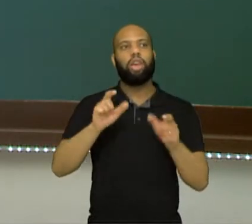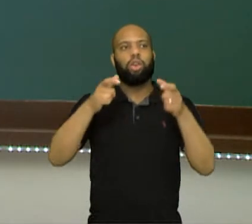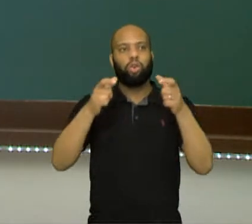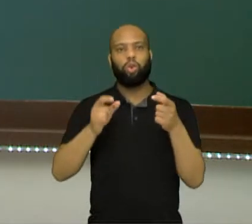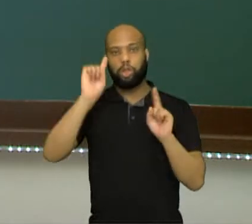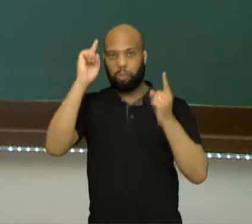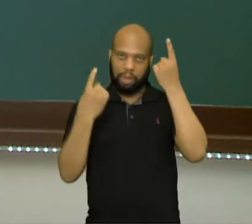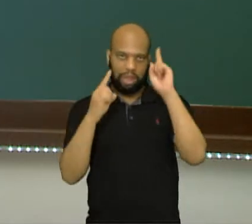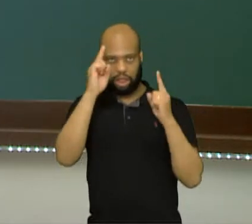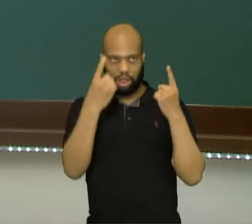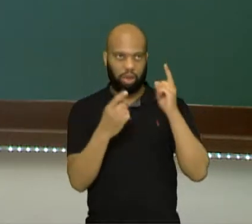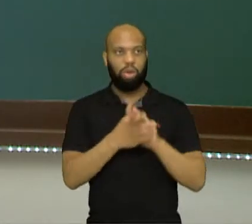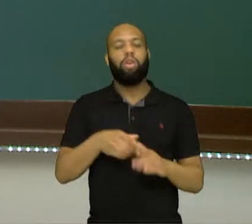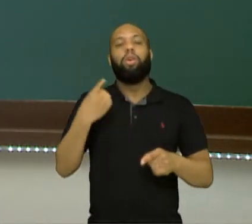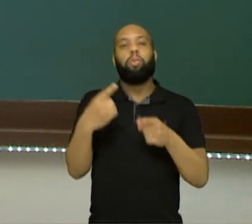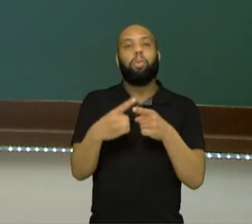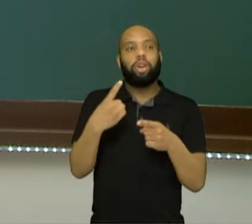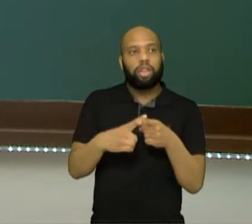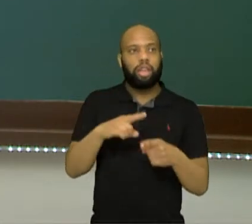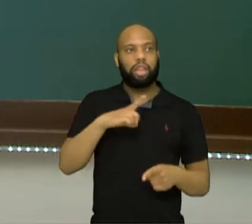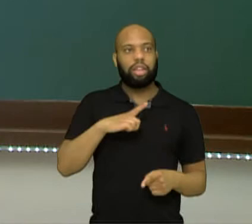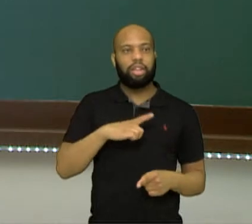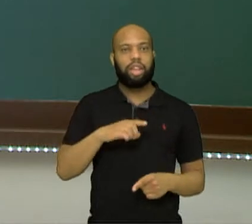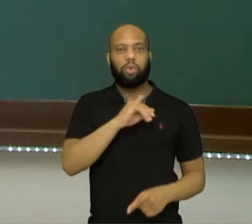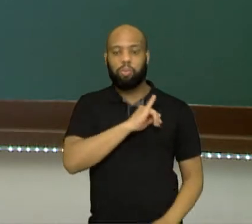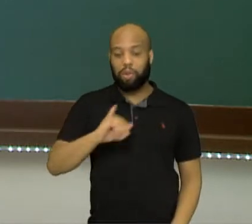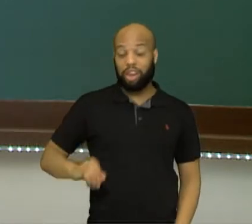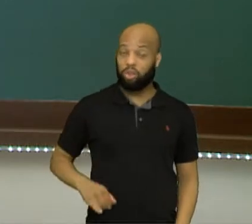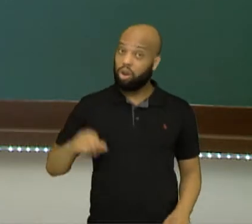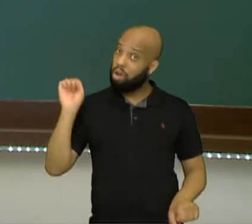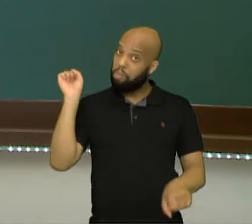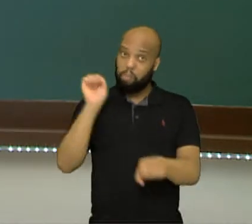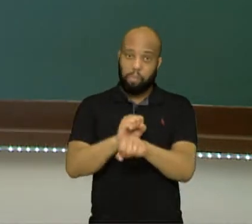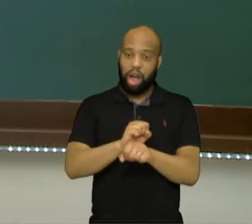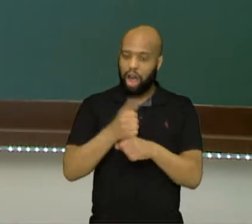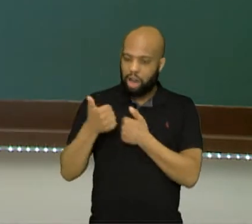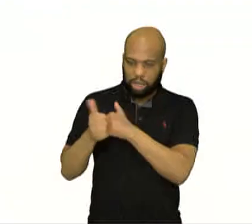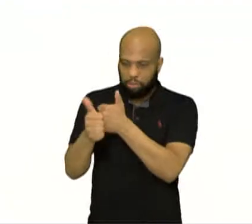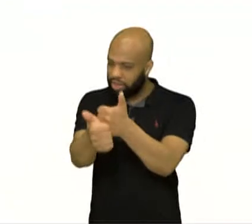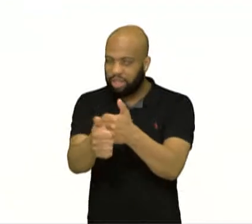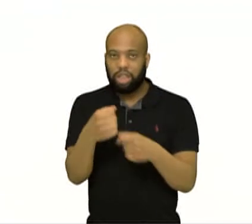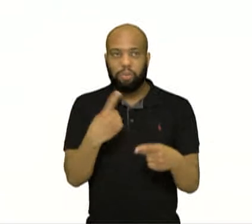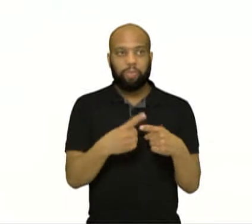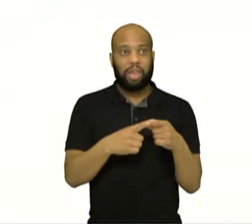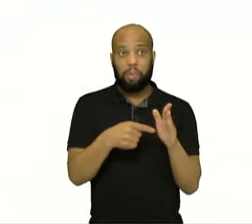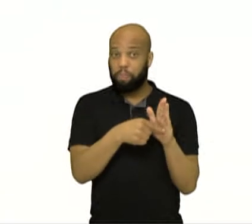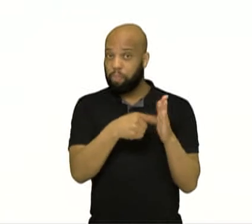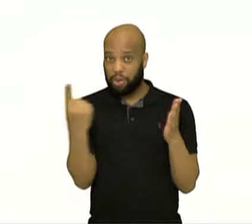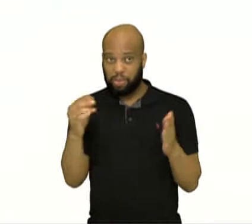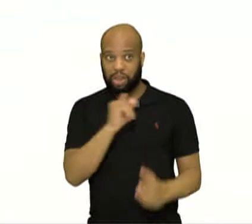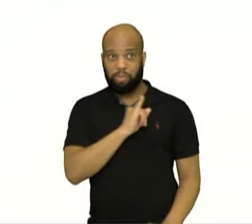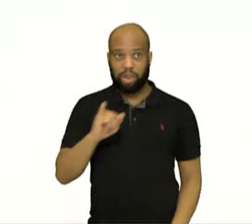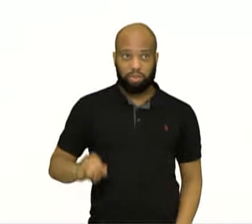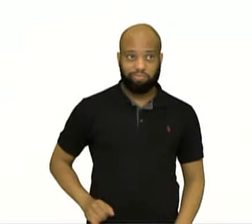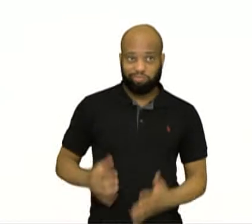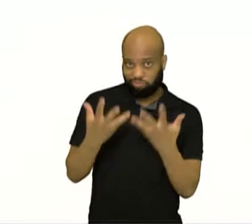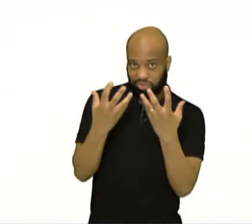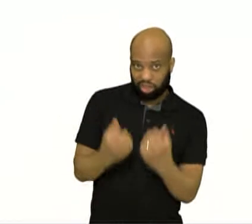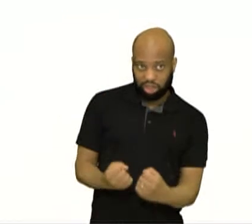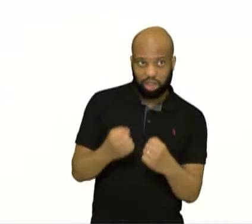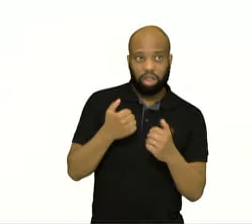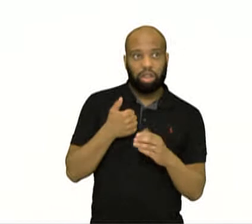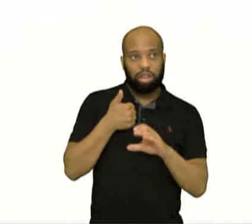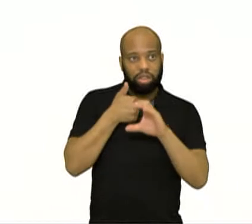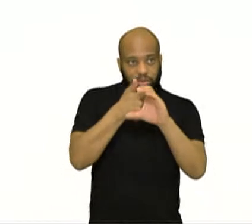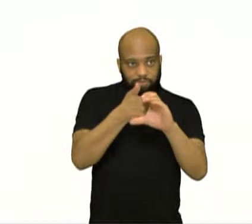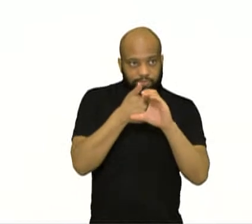Constantino, ele vai parar de perseguir, ele vai se converter ao cristianismo, ele é o primeiro Imperador Romano que se converte ao cristianismo, ele vai